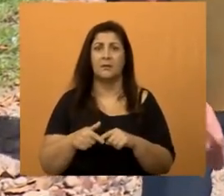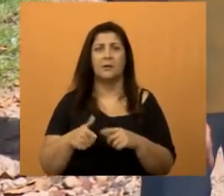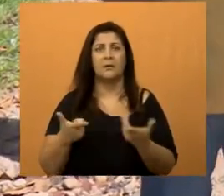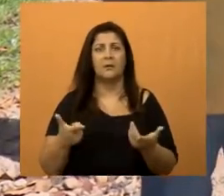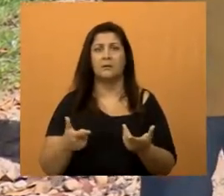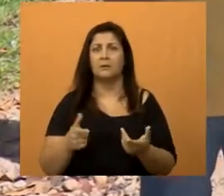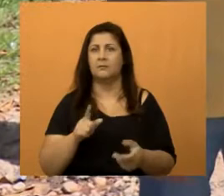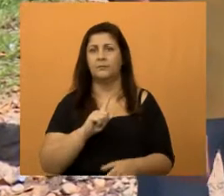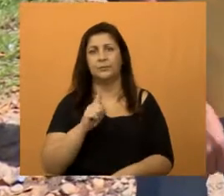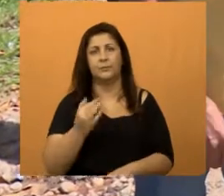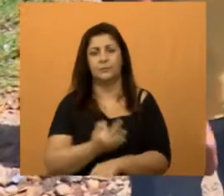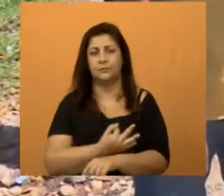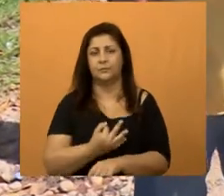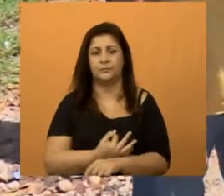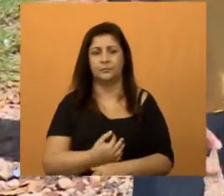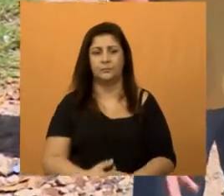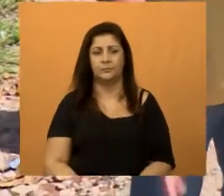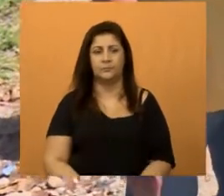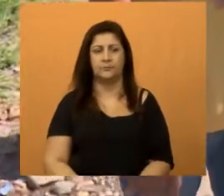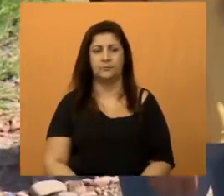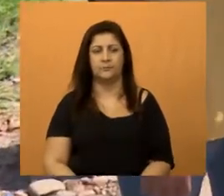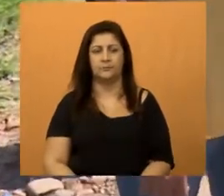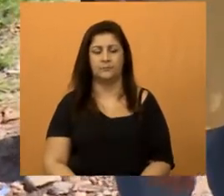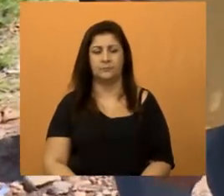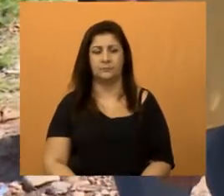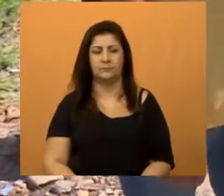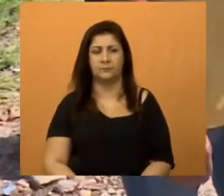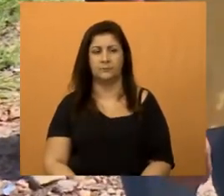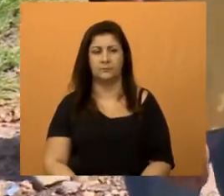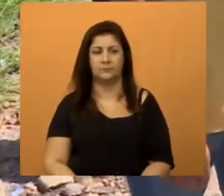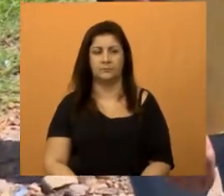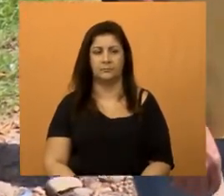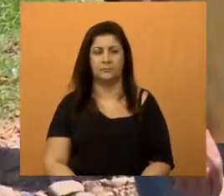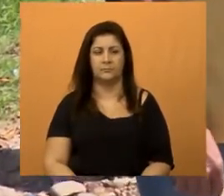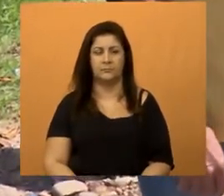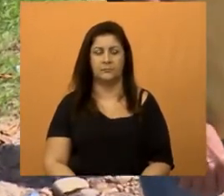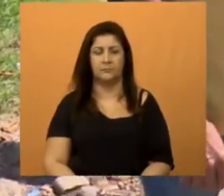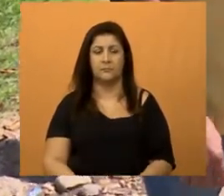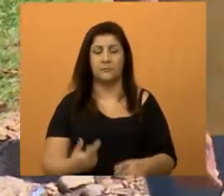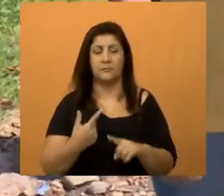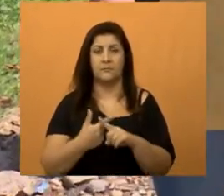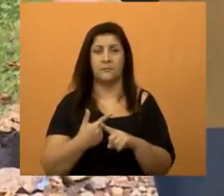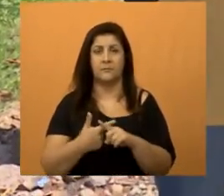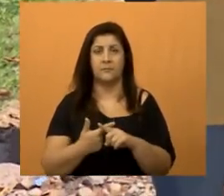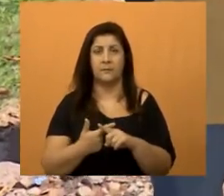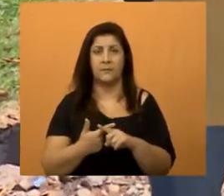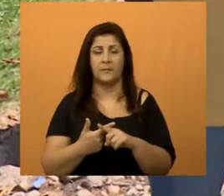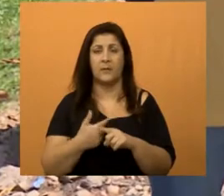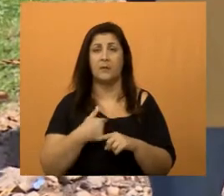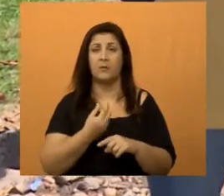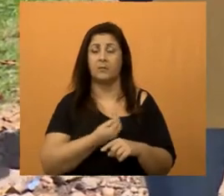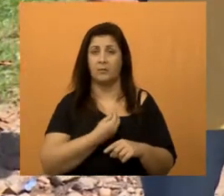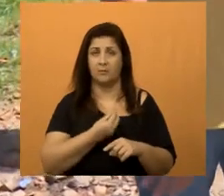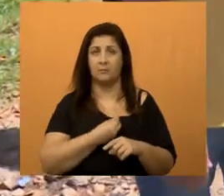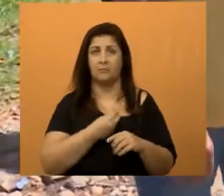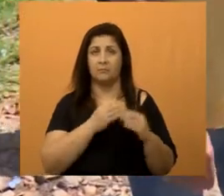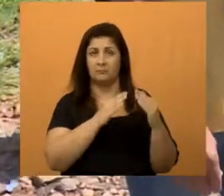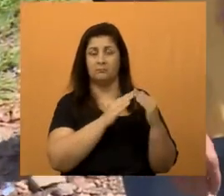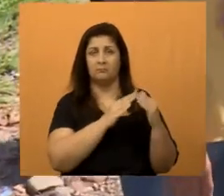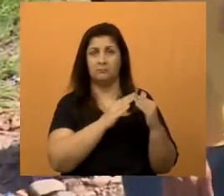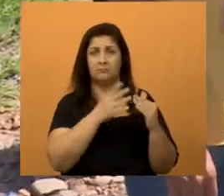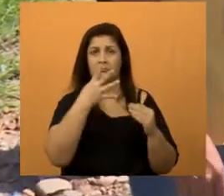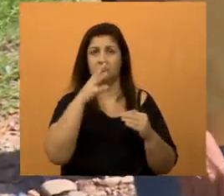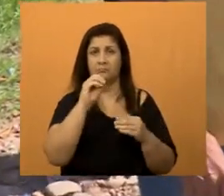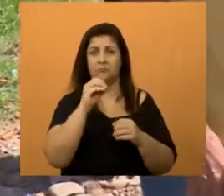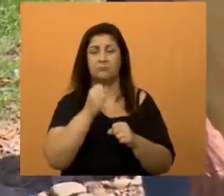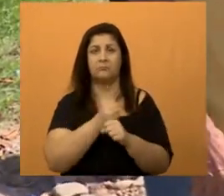insustentável. Abre rosa. É, para tirar esse sofrimento do morador, que afinal de contas eu moro aqui há quase 40